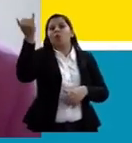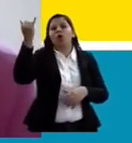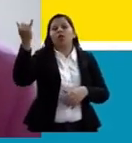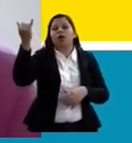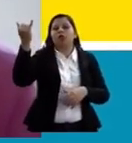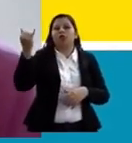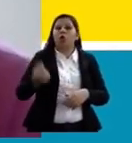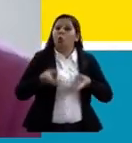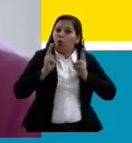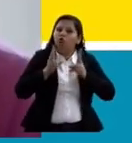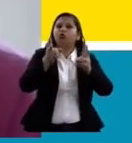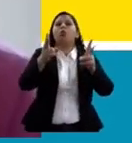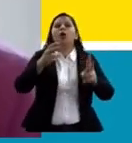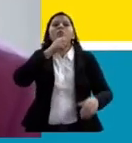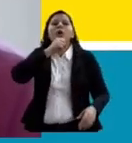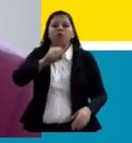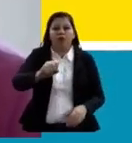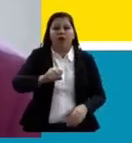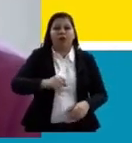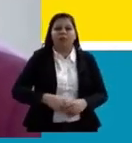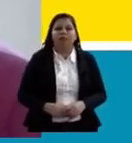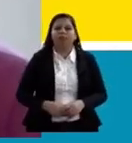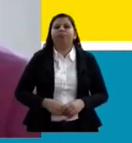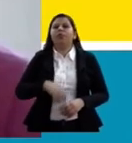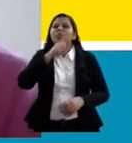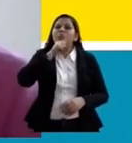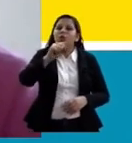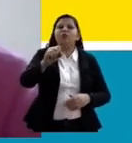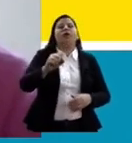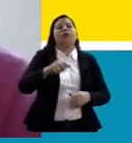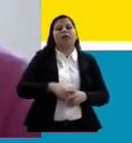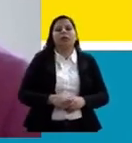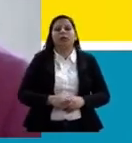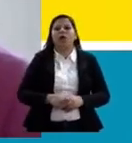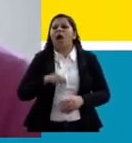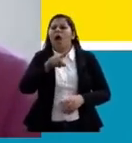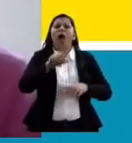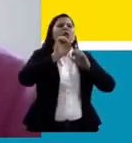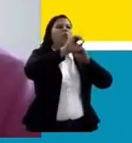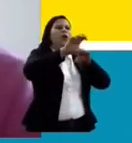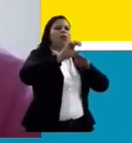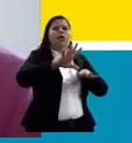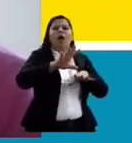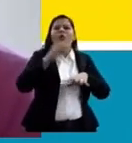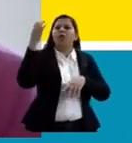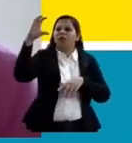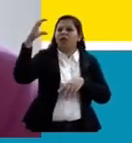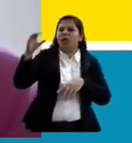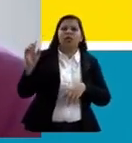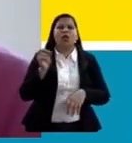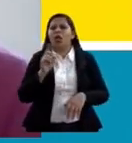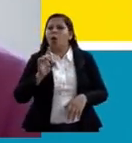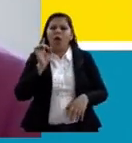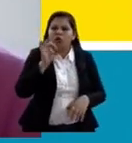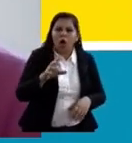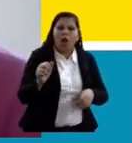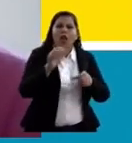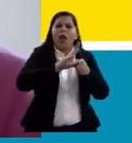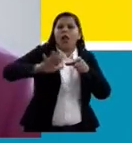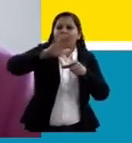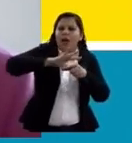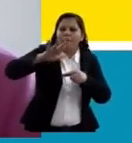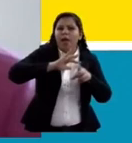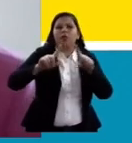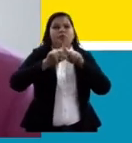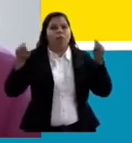nós. Aqui a educação e a ciência não é apenas letramento, como nos ensinou Paulo Freire, mas uma ferramenta para